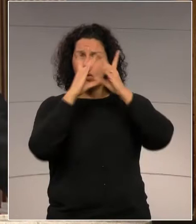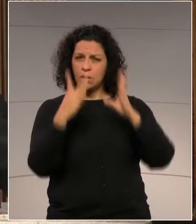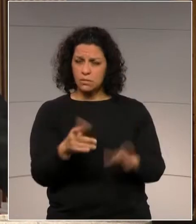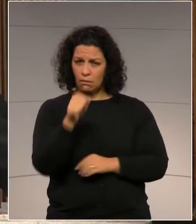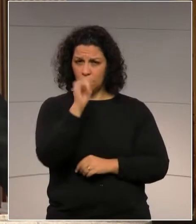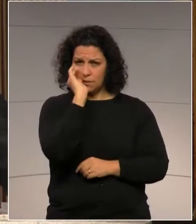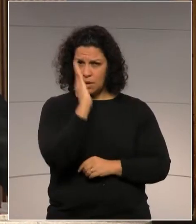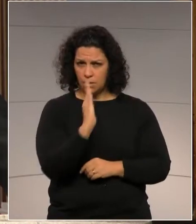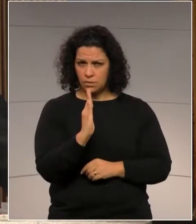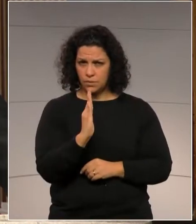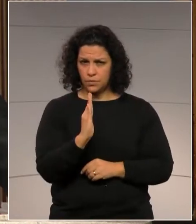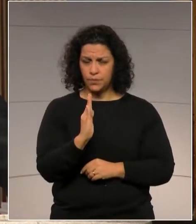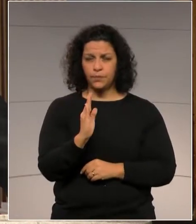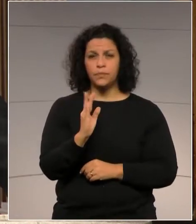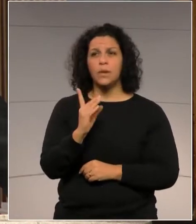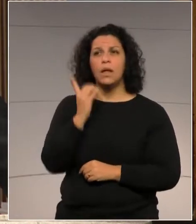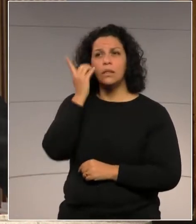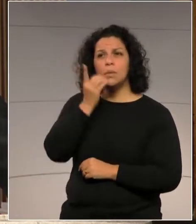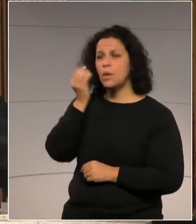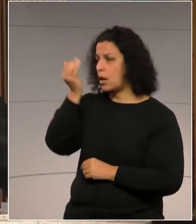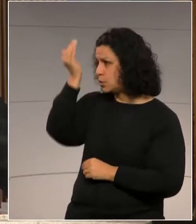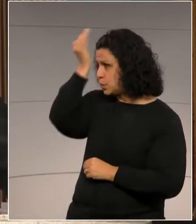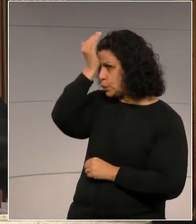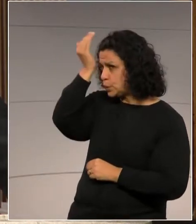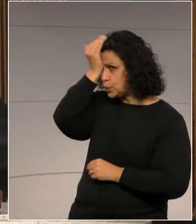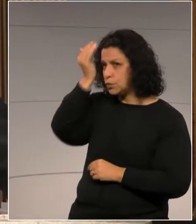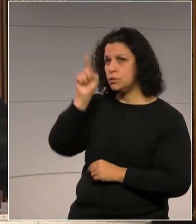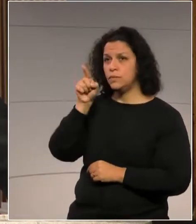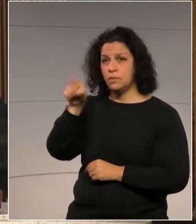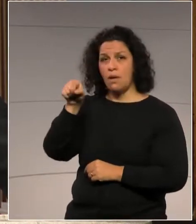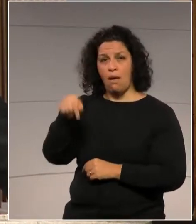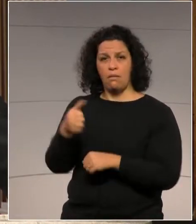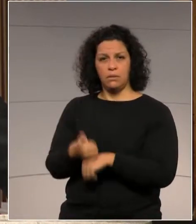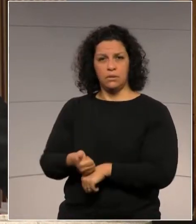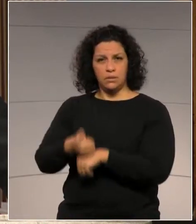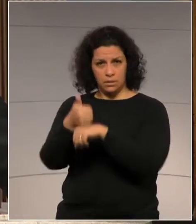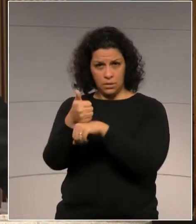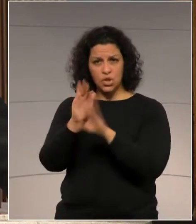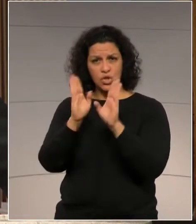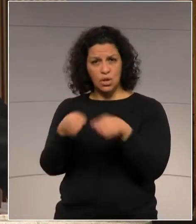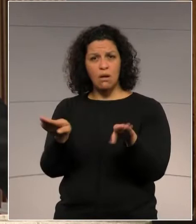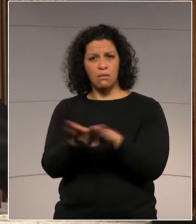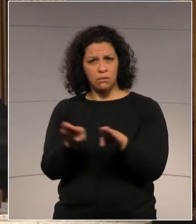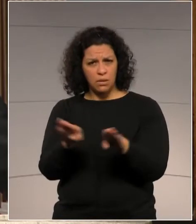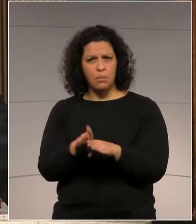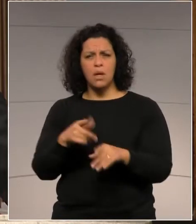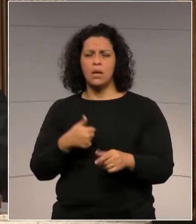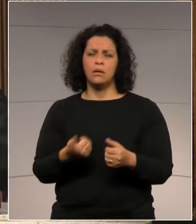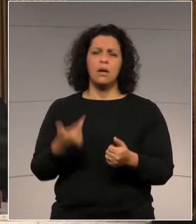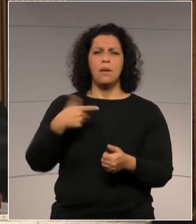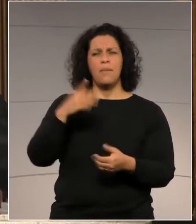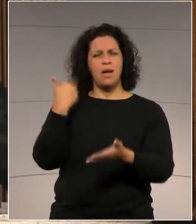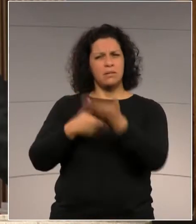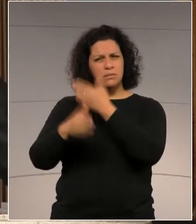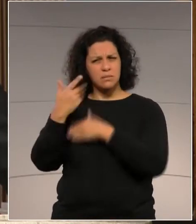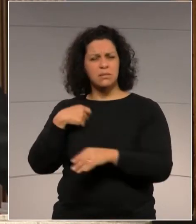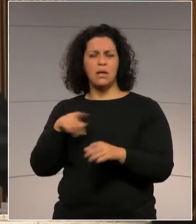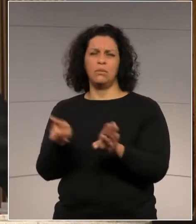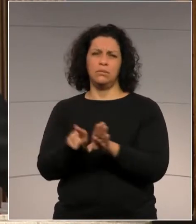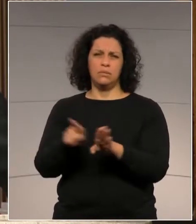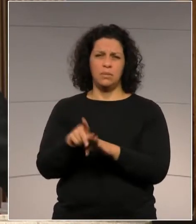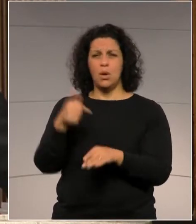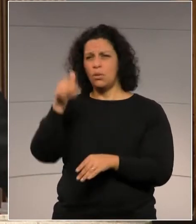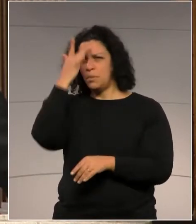Deputado Hussein, o senhor hoje é líder e já foi liderado. E lembra de uma frase, tenho